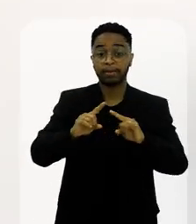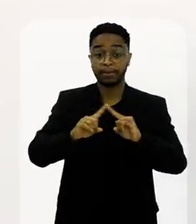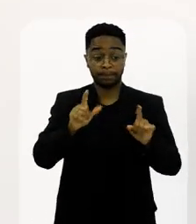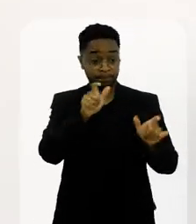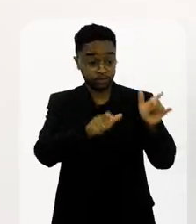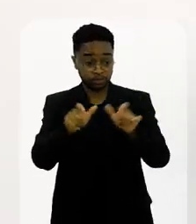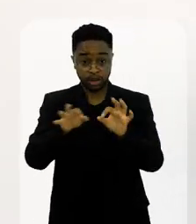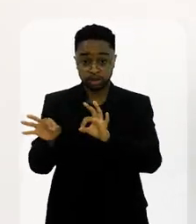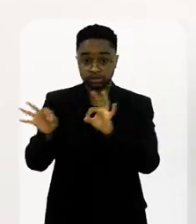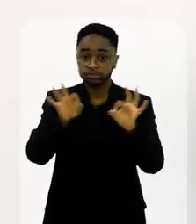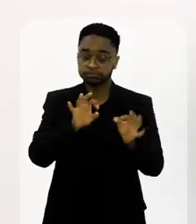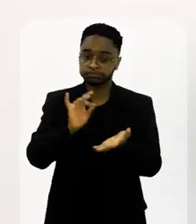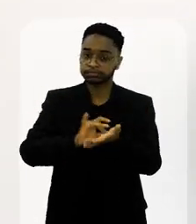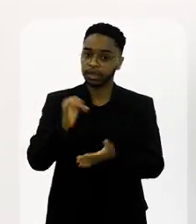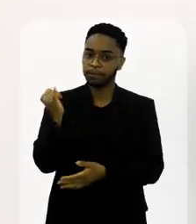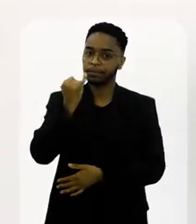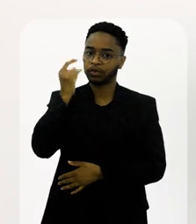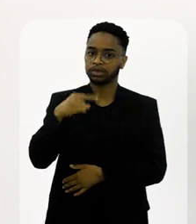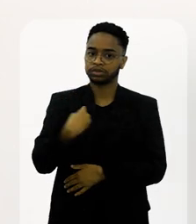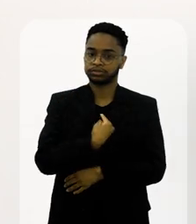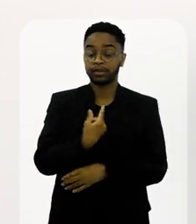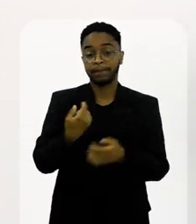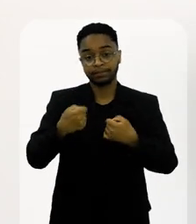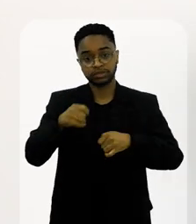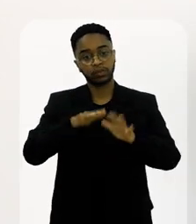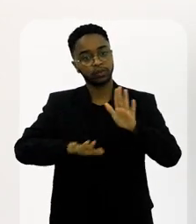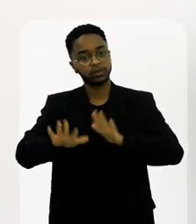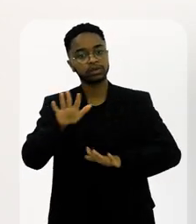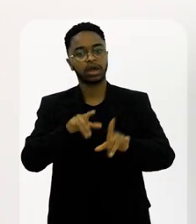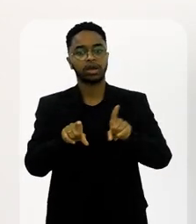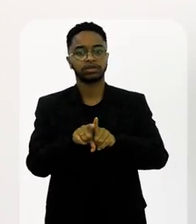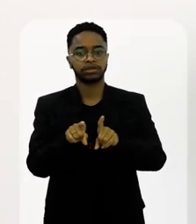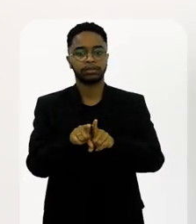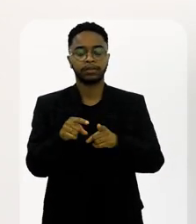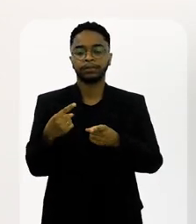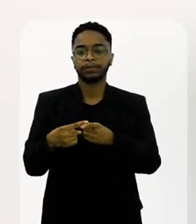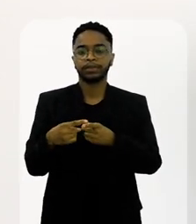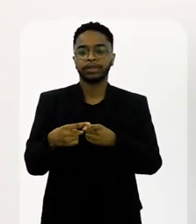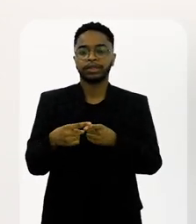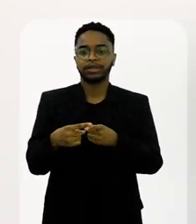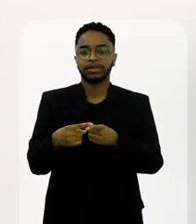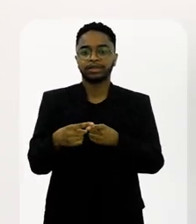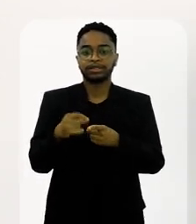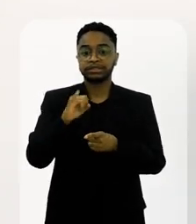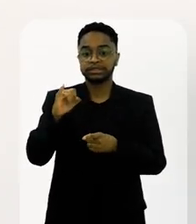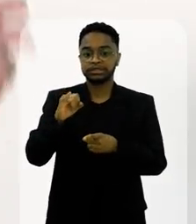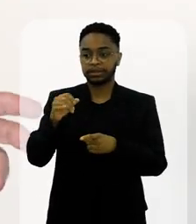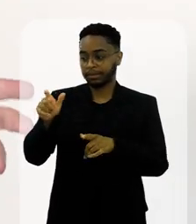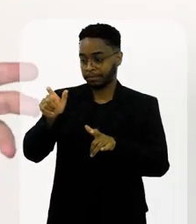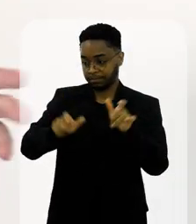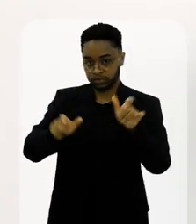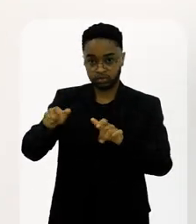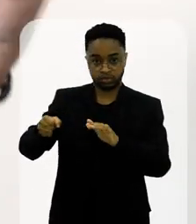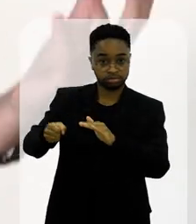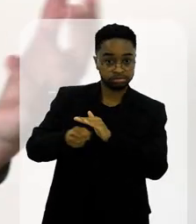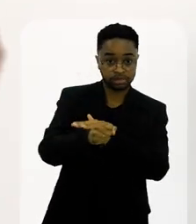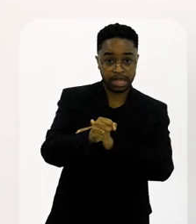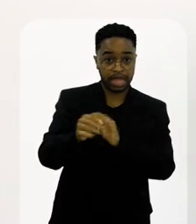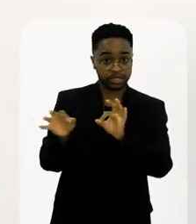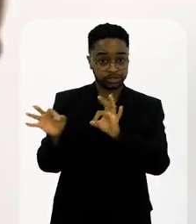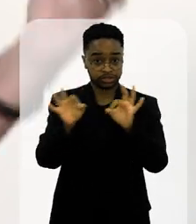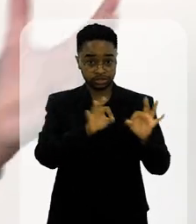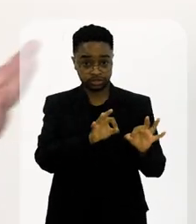Então, assim, quem está ali assistindo é muito importante para a gente. Então, a gente tem que ter cuidado também para que quem a gente coloca ali assistindo nos